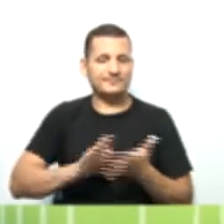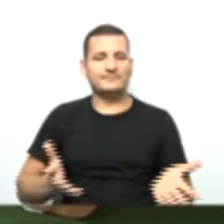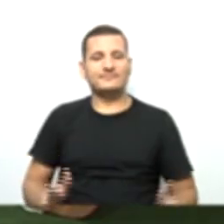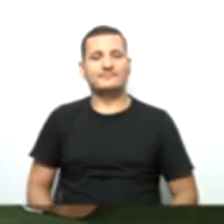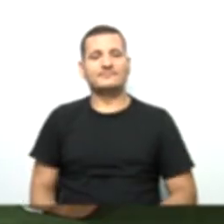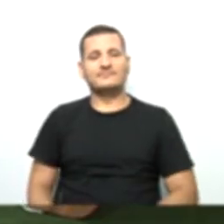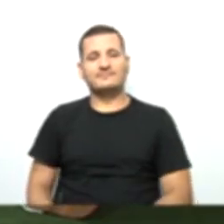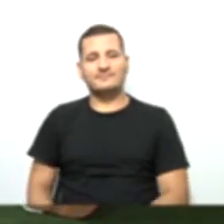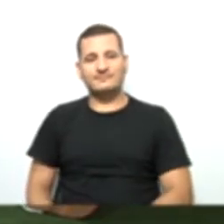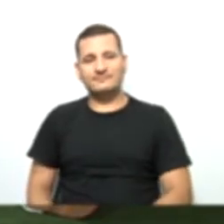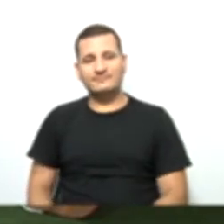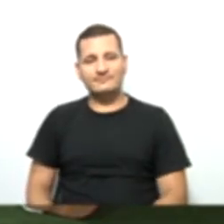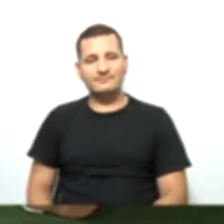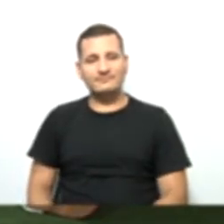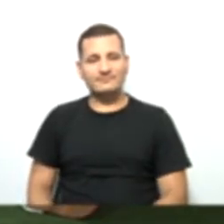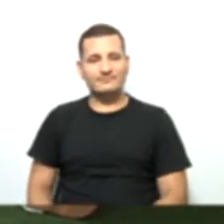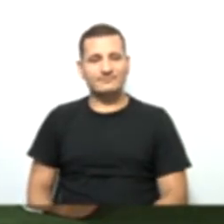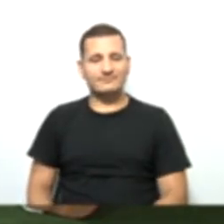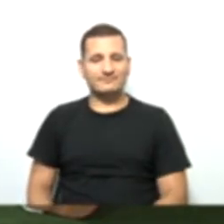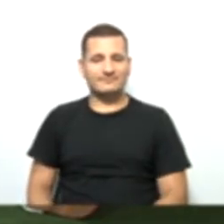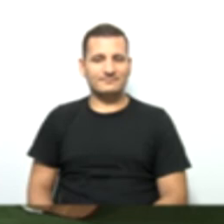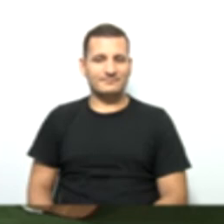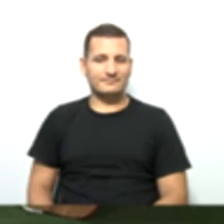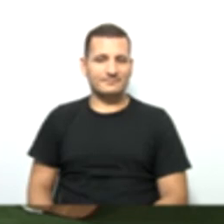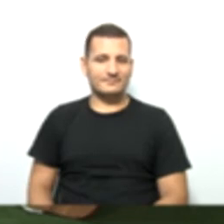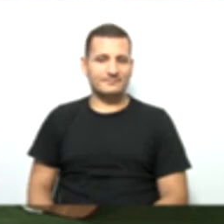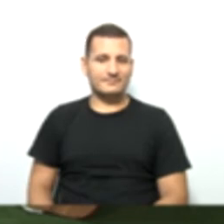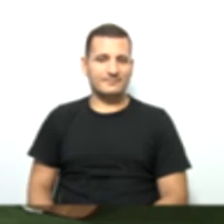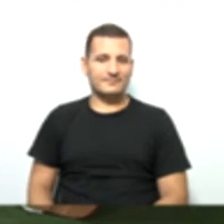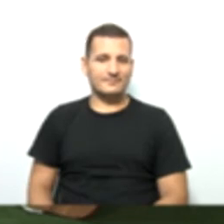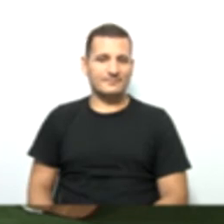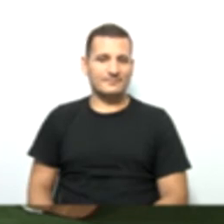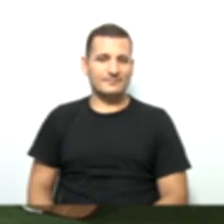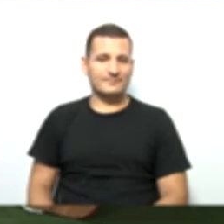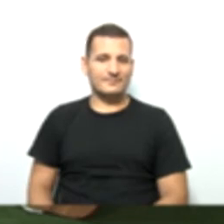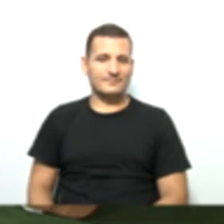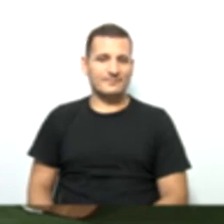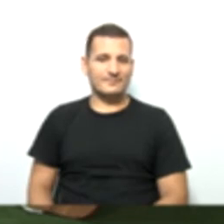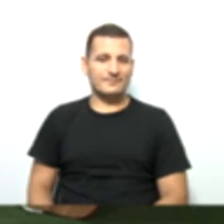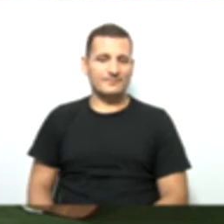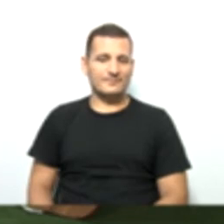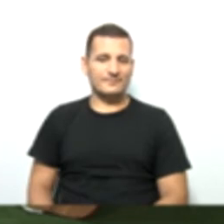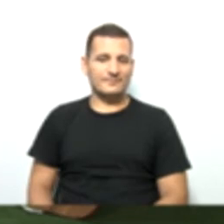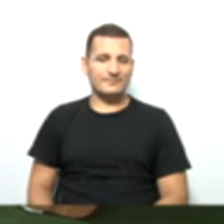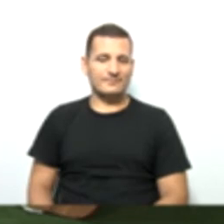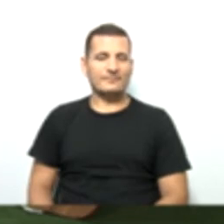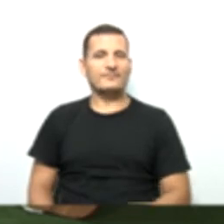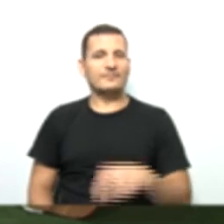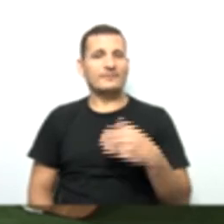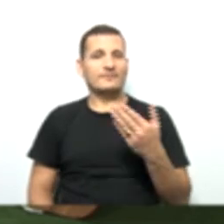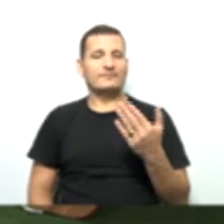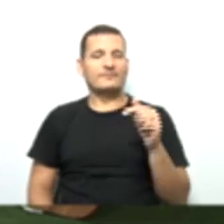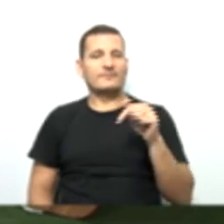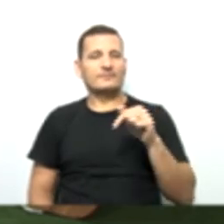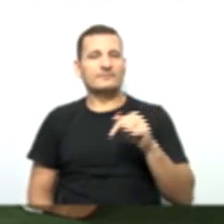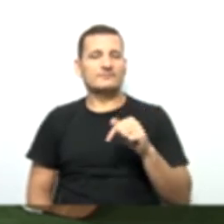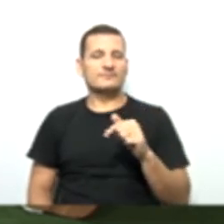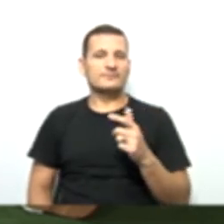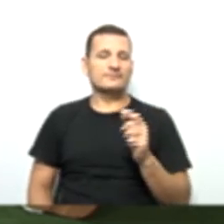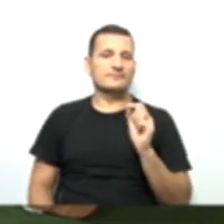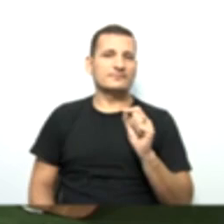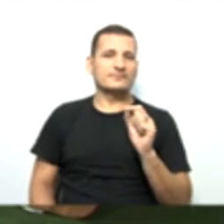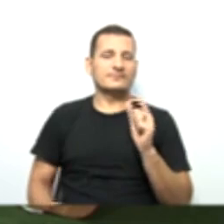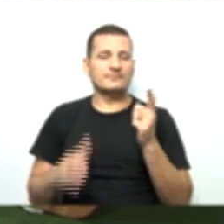Marisette? Agora, vamos fazer isso, né? Isso mesmo, professora. Então, estamos aqui empolgados, né, com a